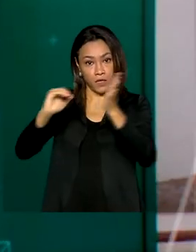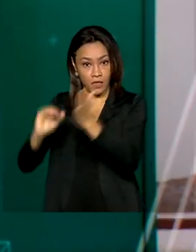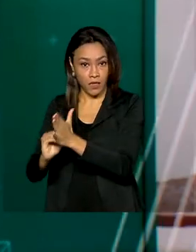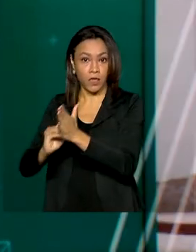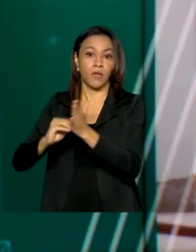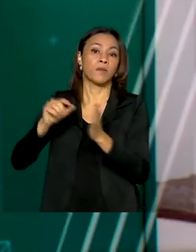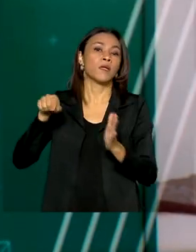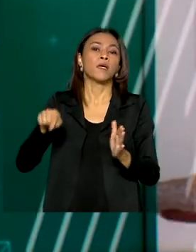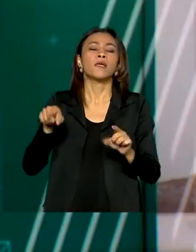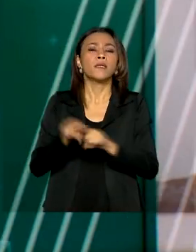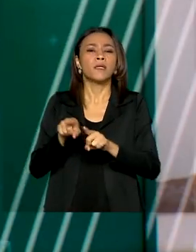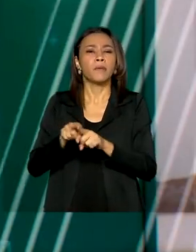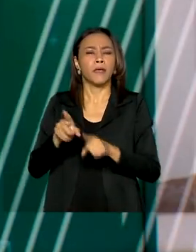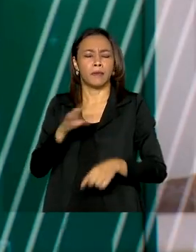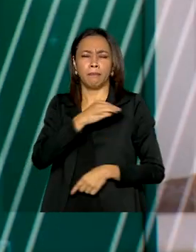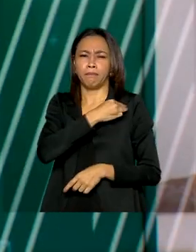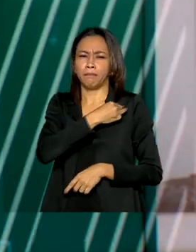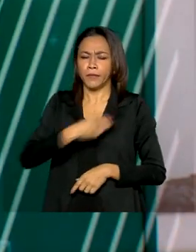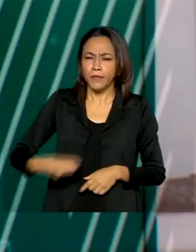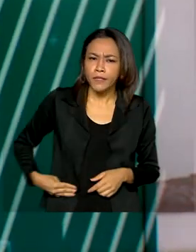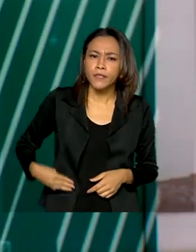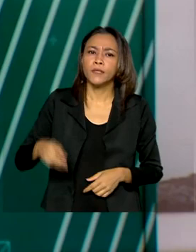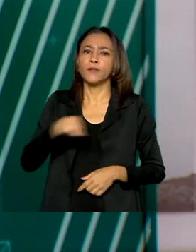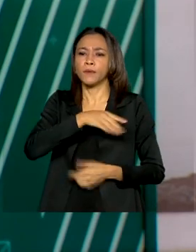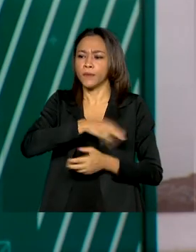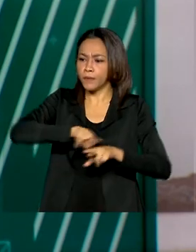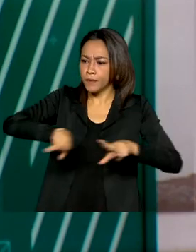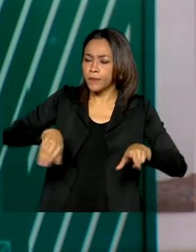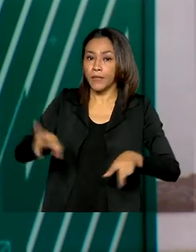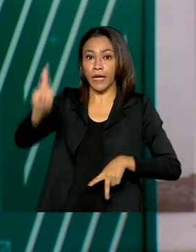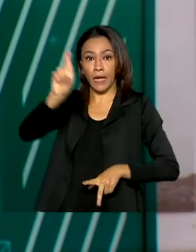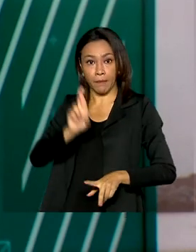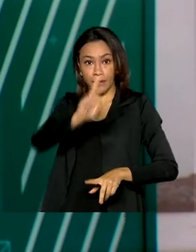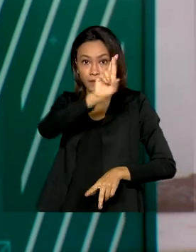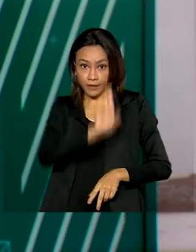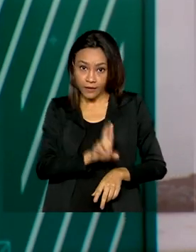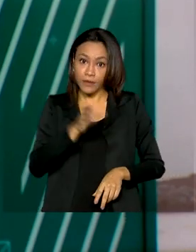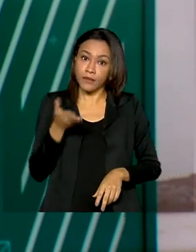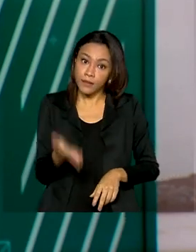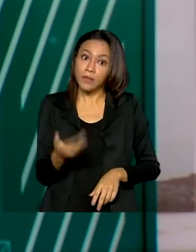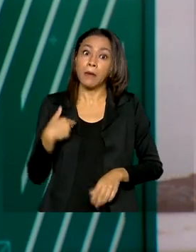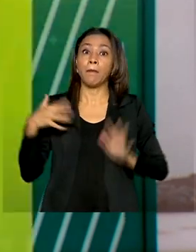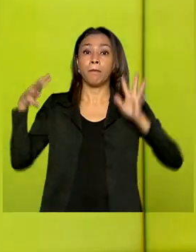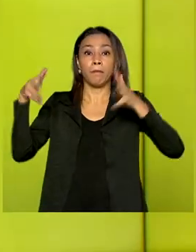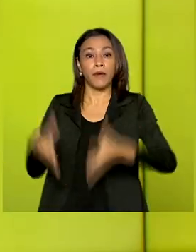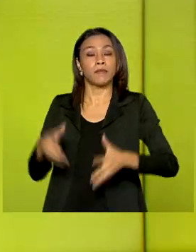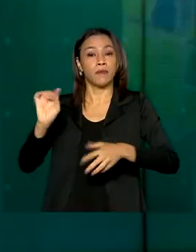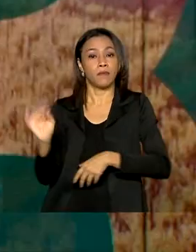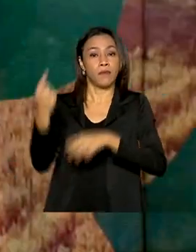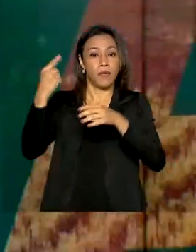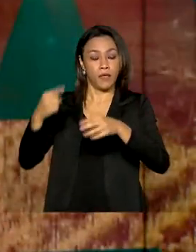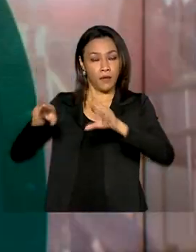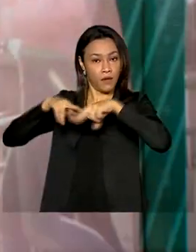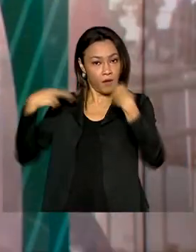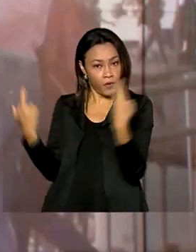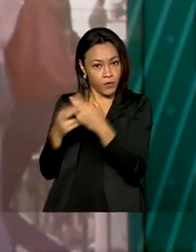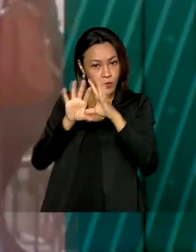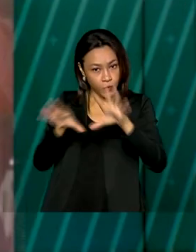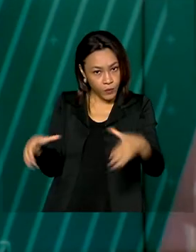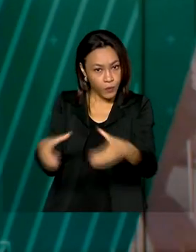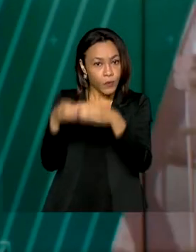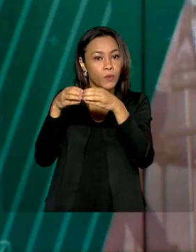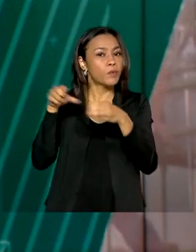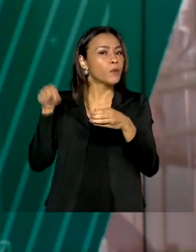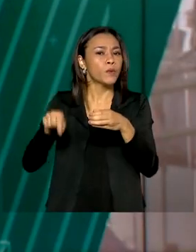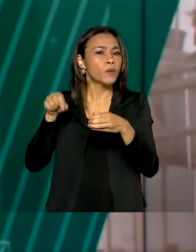ministros e representantes do Ministério Público, participaram no Palácio do Planalto da primeira reunião do Comitê de Coordenação Nacional